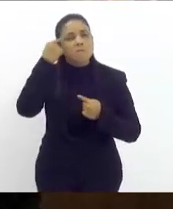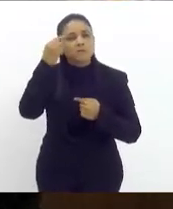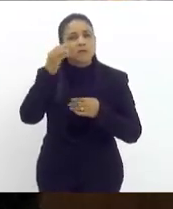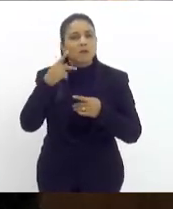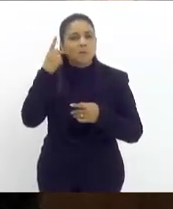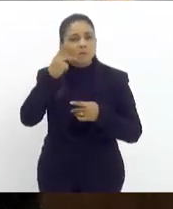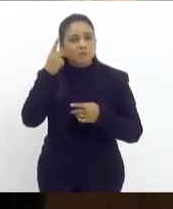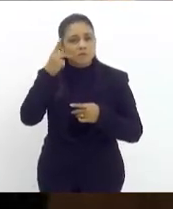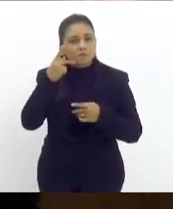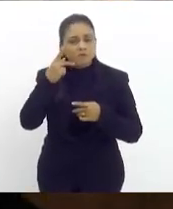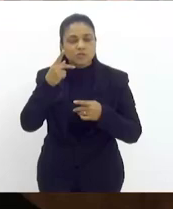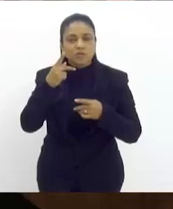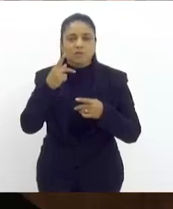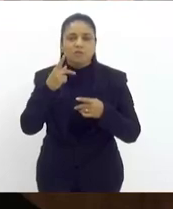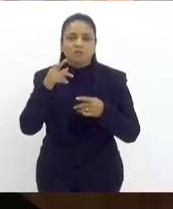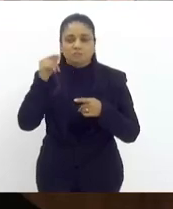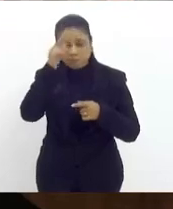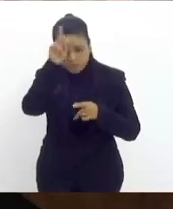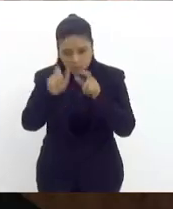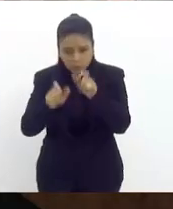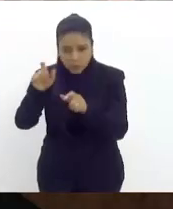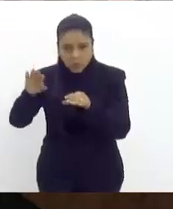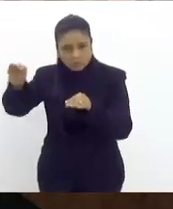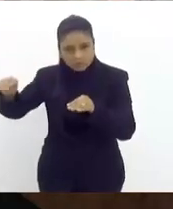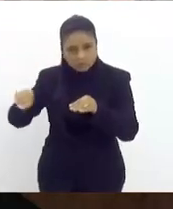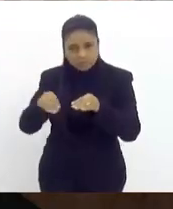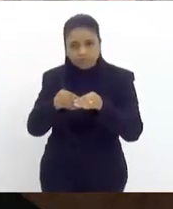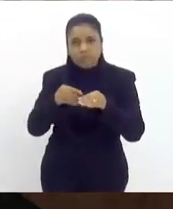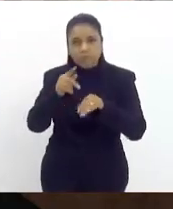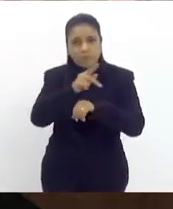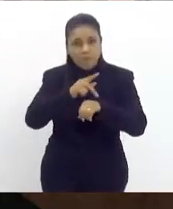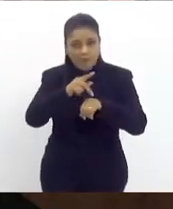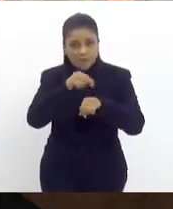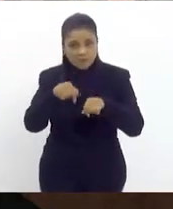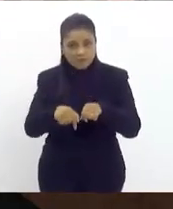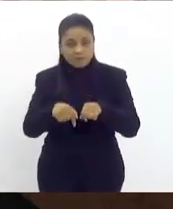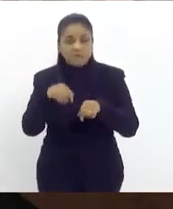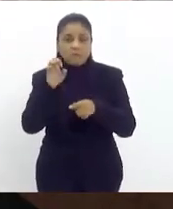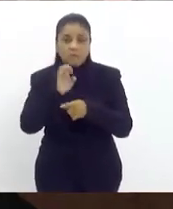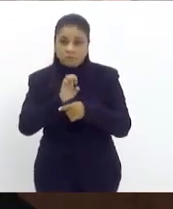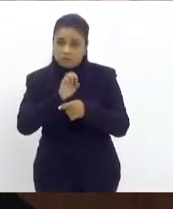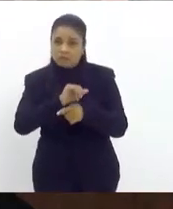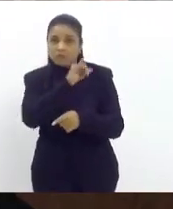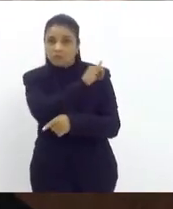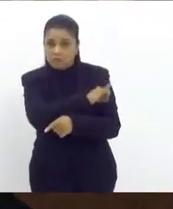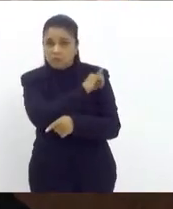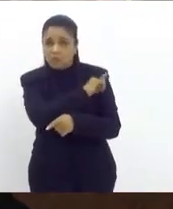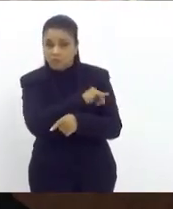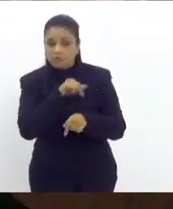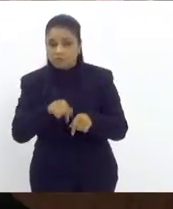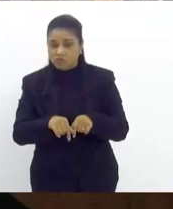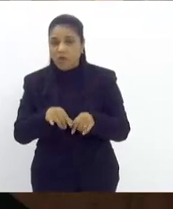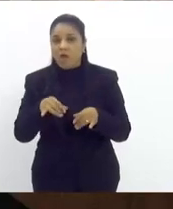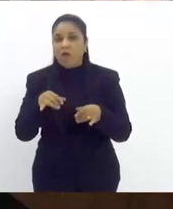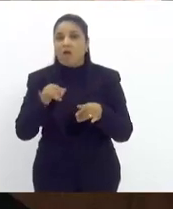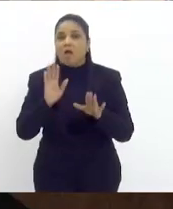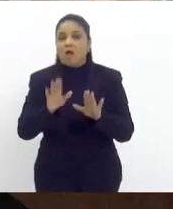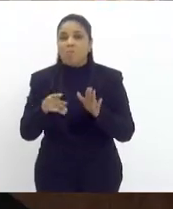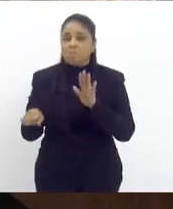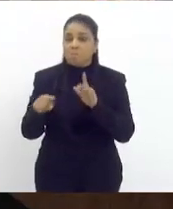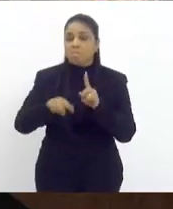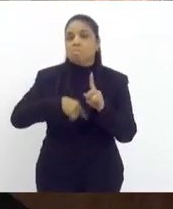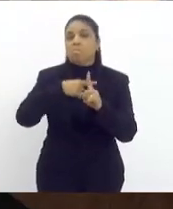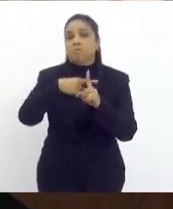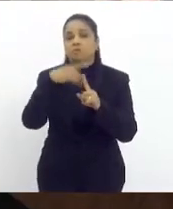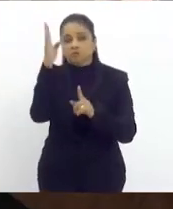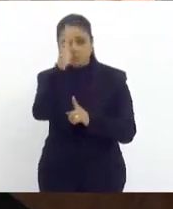a política de imigração de refúgio aqui o estado do Rio de Janeiro já tem sido um grande laboratório positivo para o Brasil